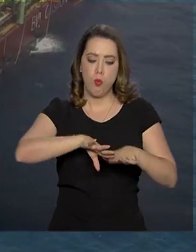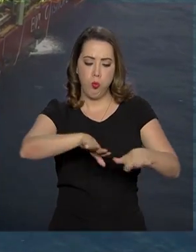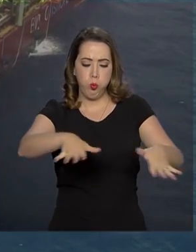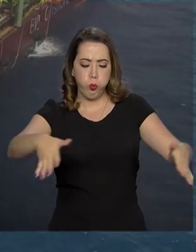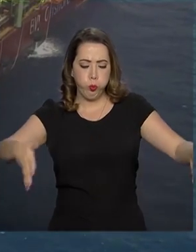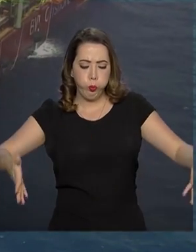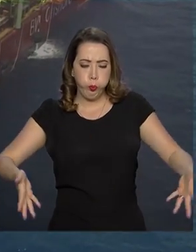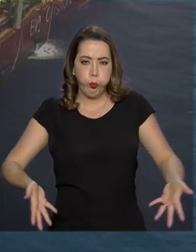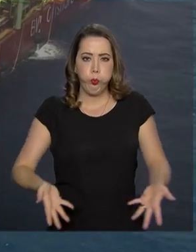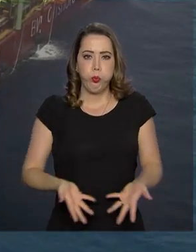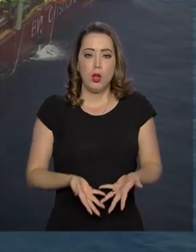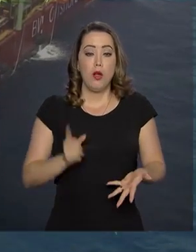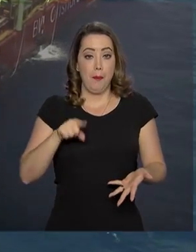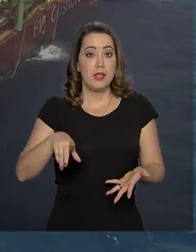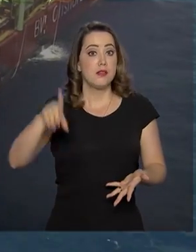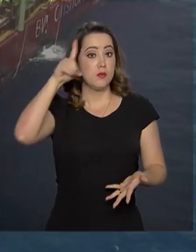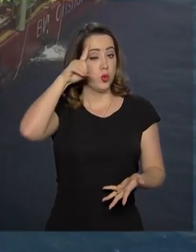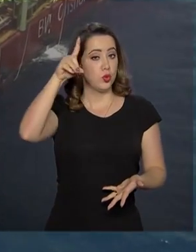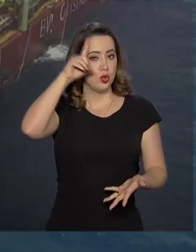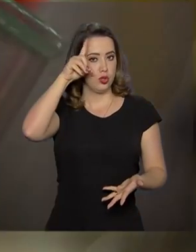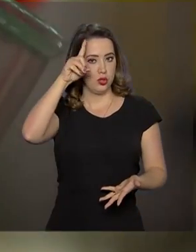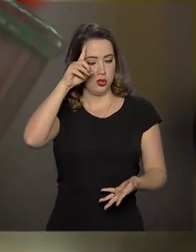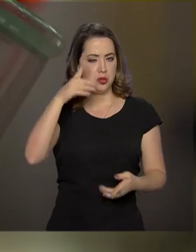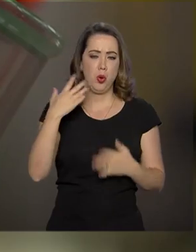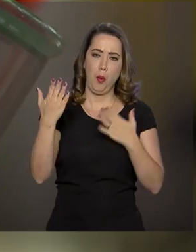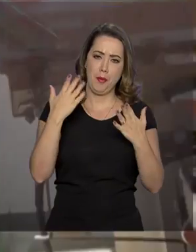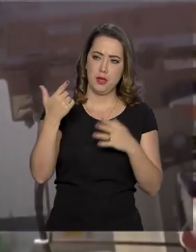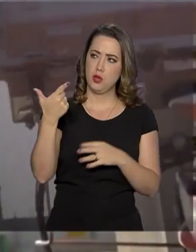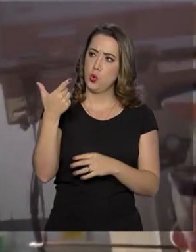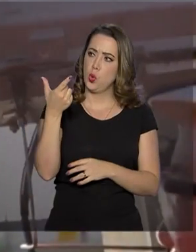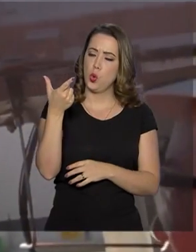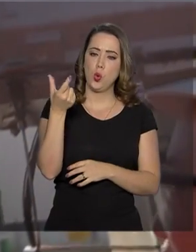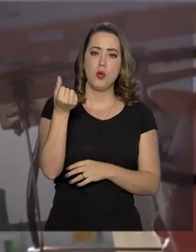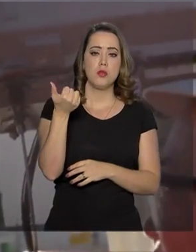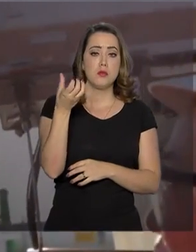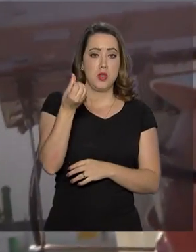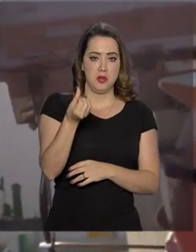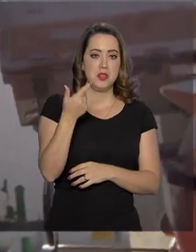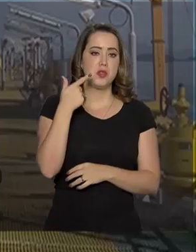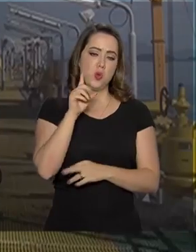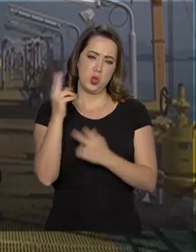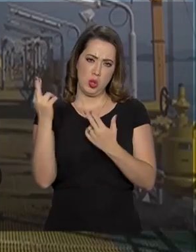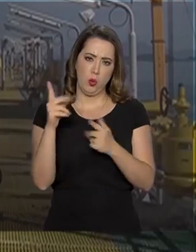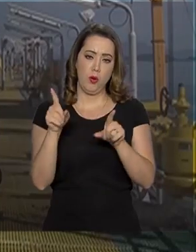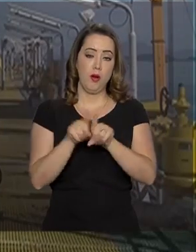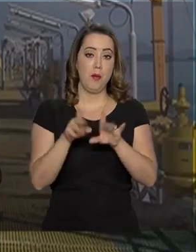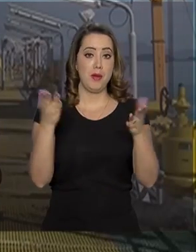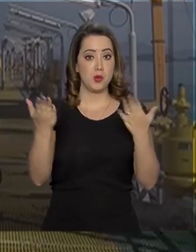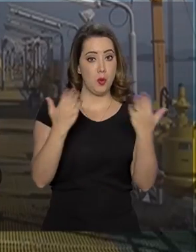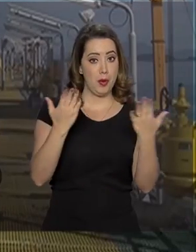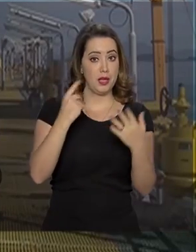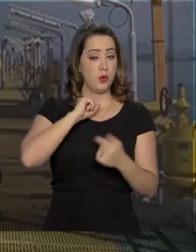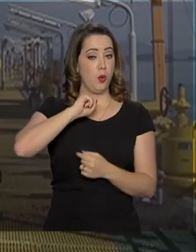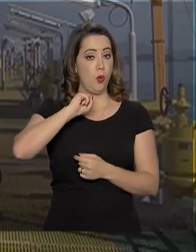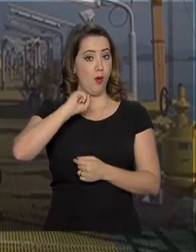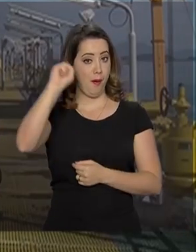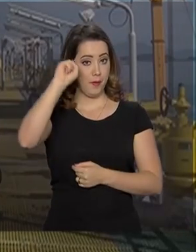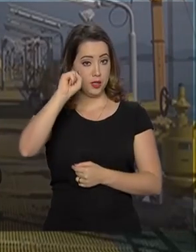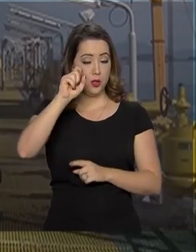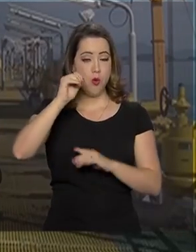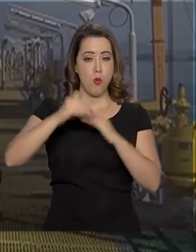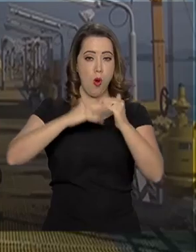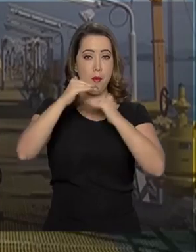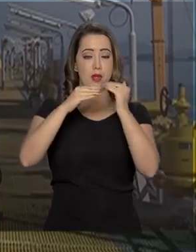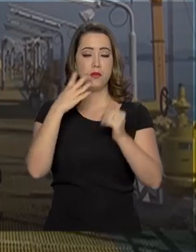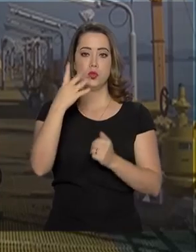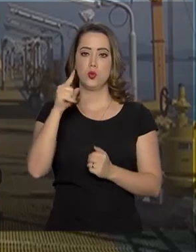sido alcançada em dezembro de 2016. Em comparação ao mês de abril, o aumento foi de 4,4% na produção